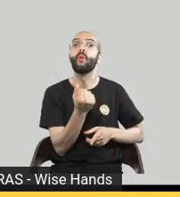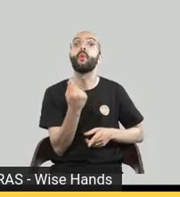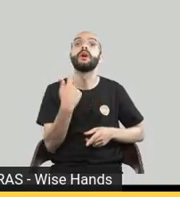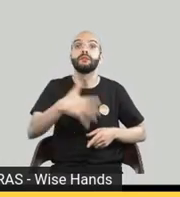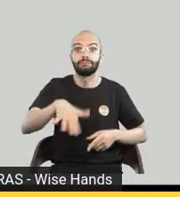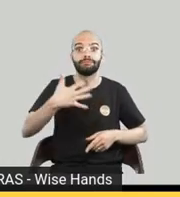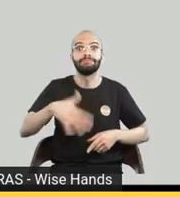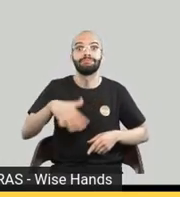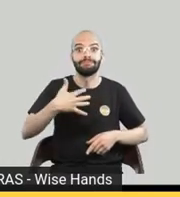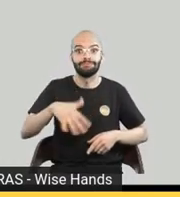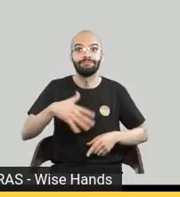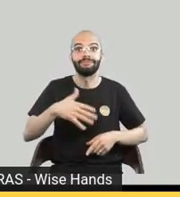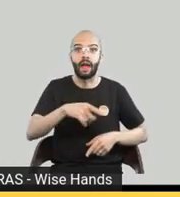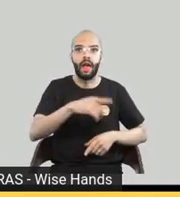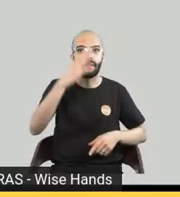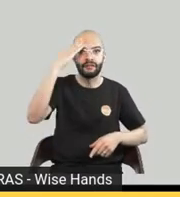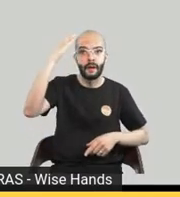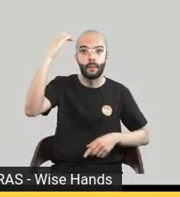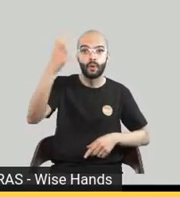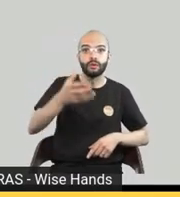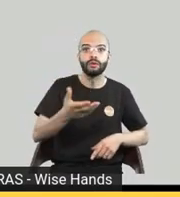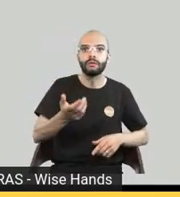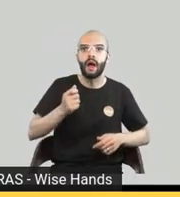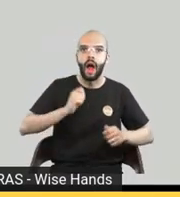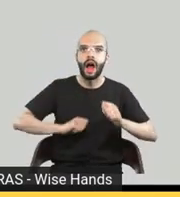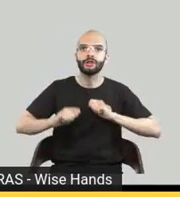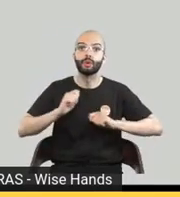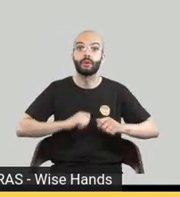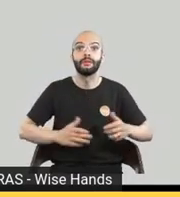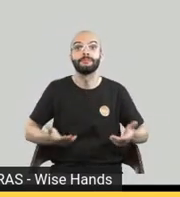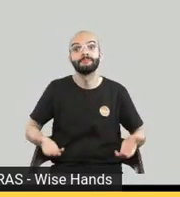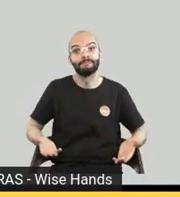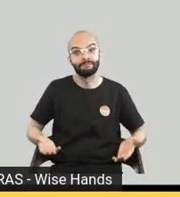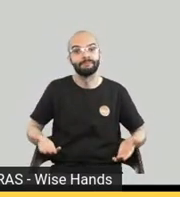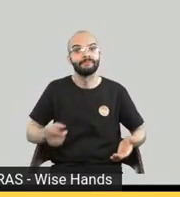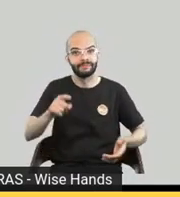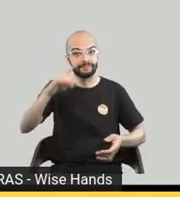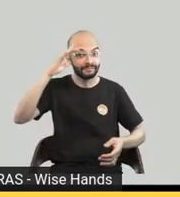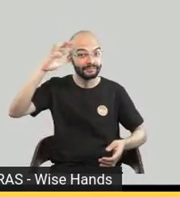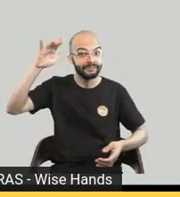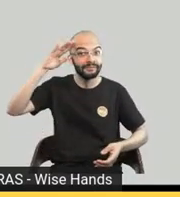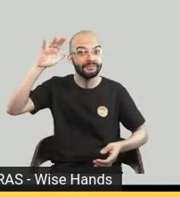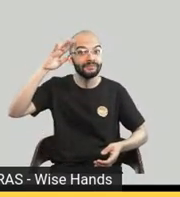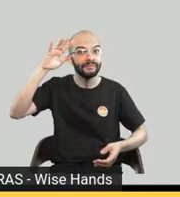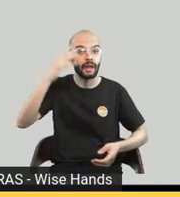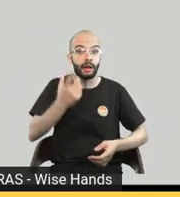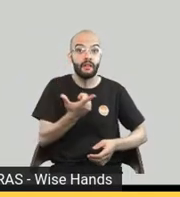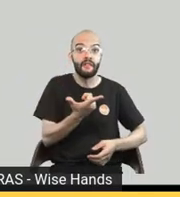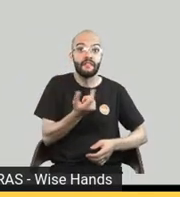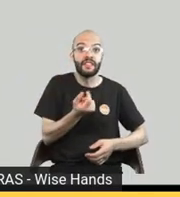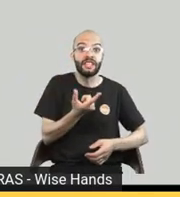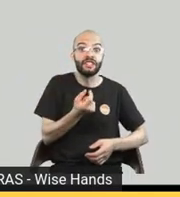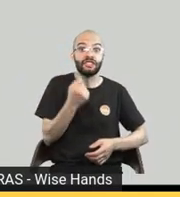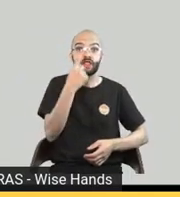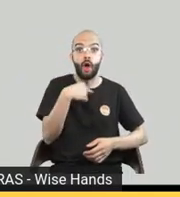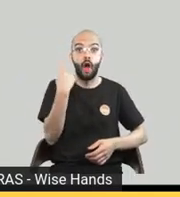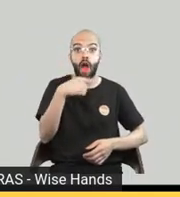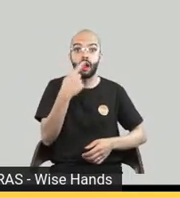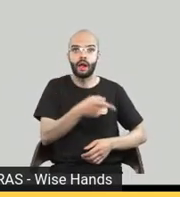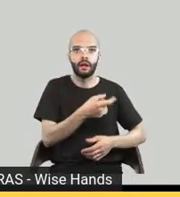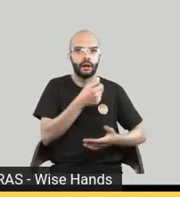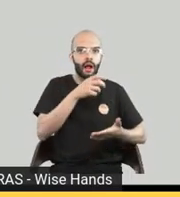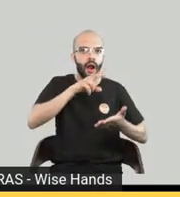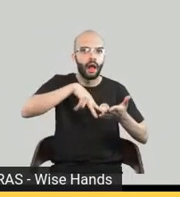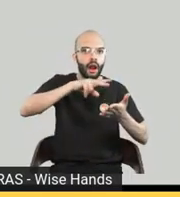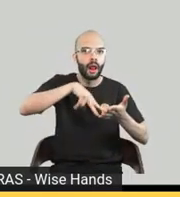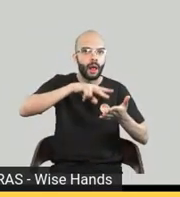se fosse a hora a aula ia ser baratinha nossa é bem considerável então com o áudio a